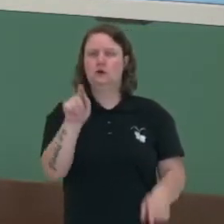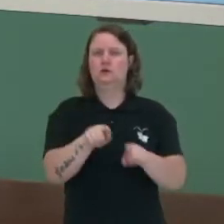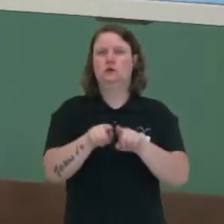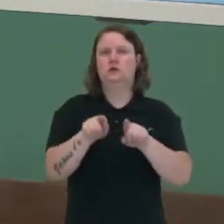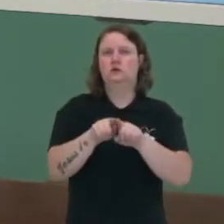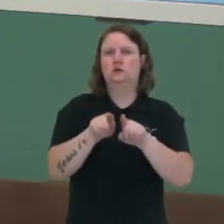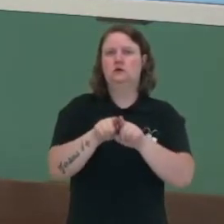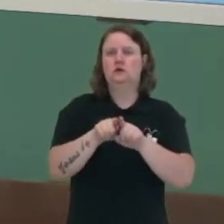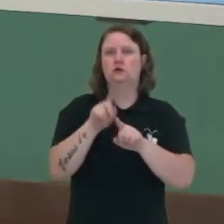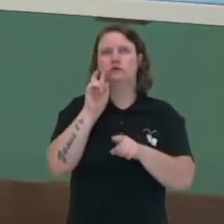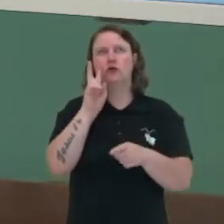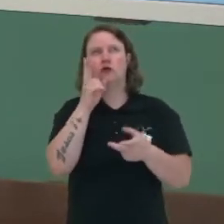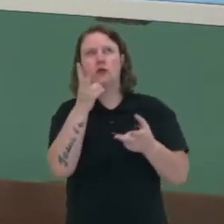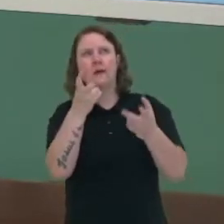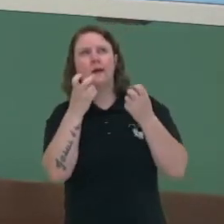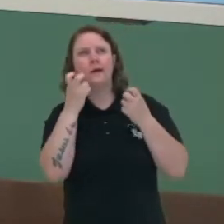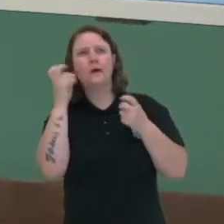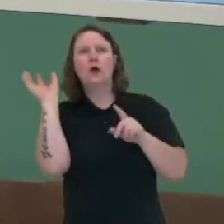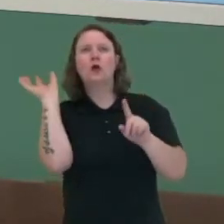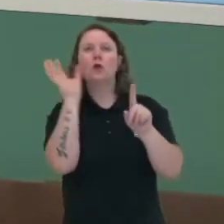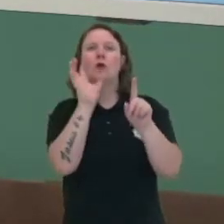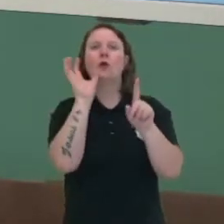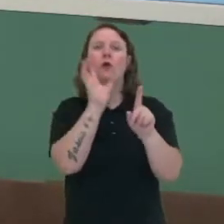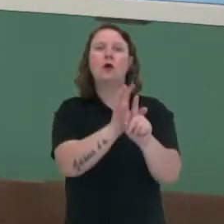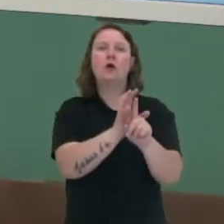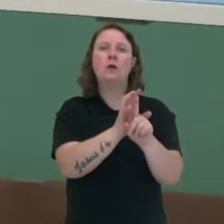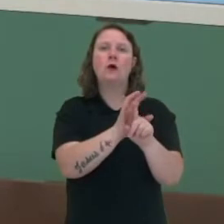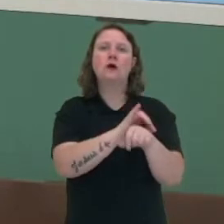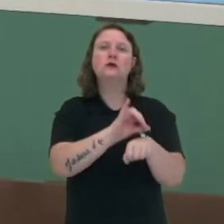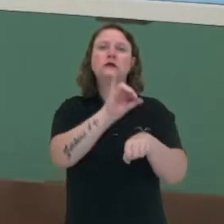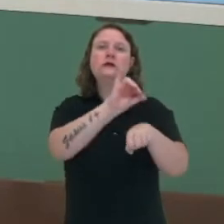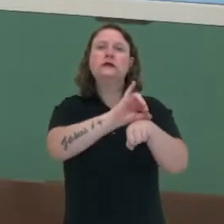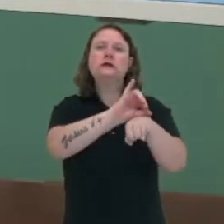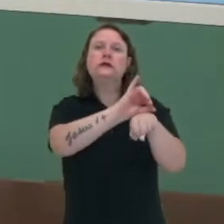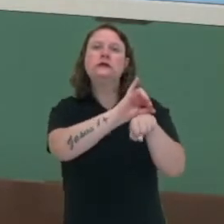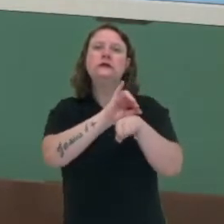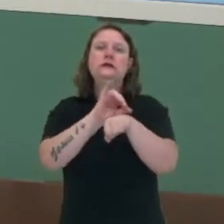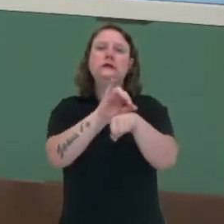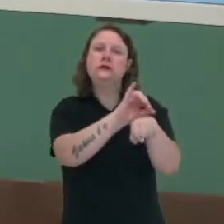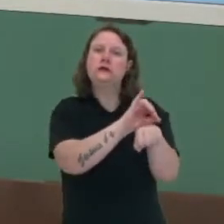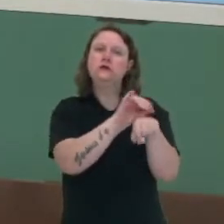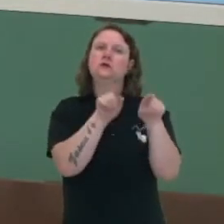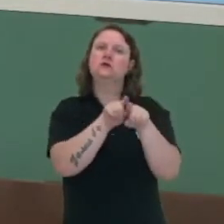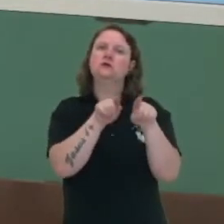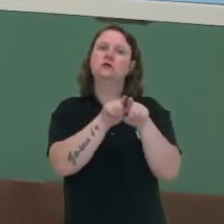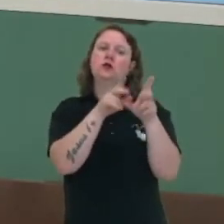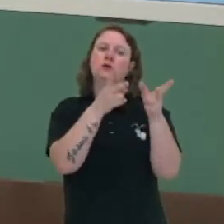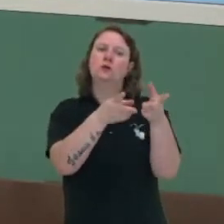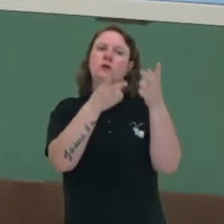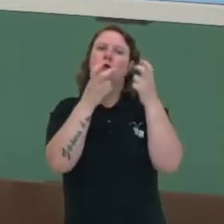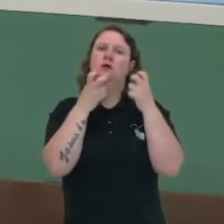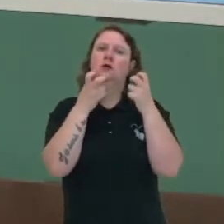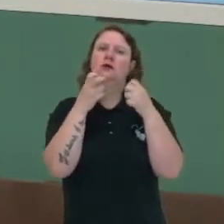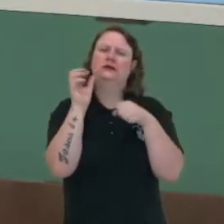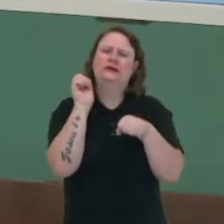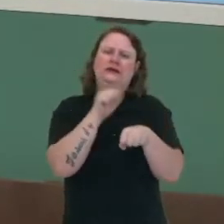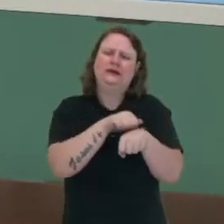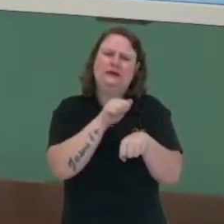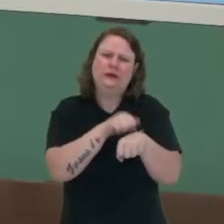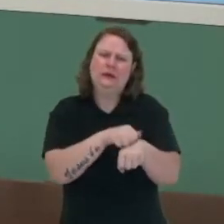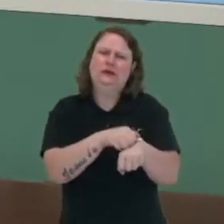vemos a influência norte-americana na ilha de Cuba, percebemos que há uma situação de miséria